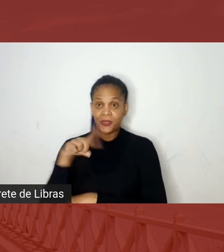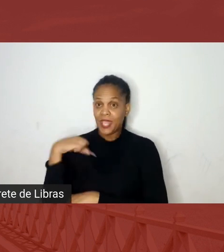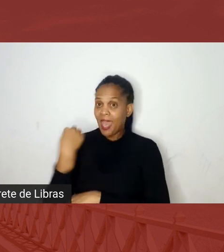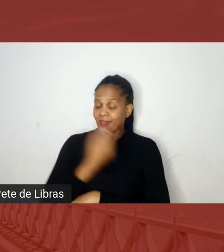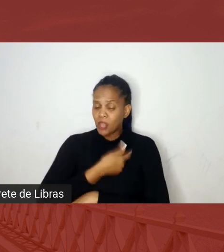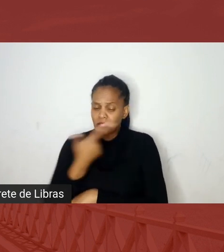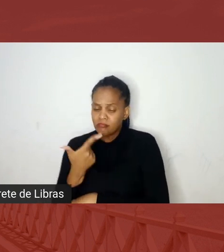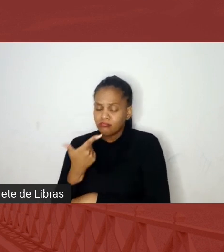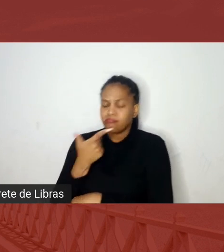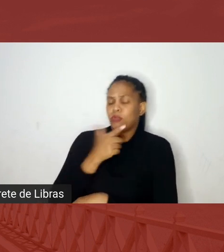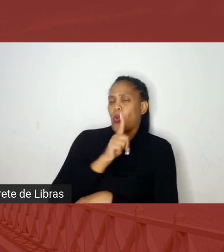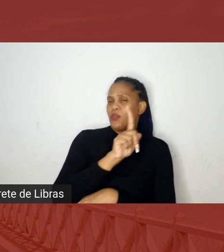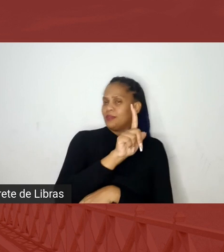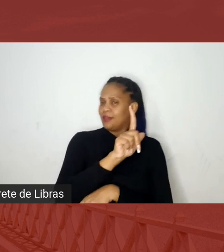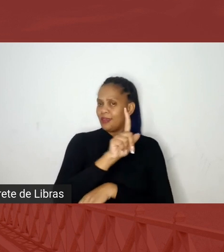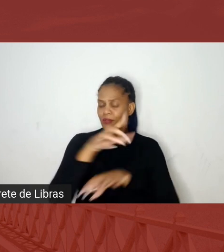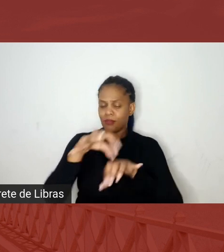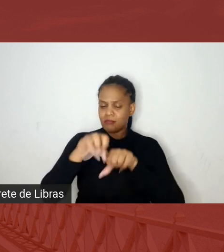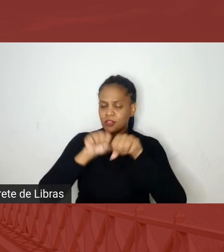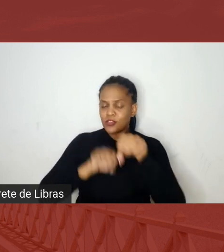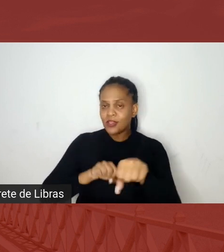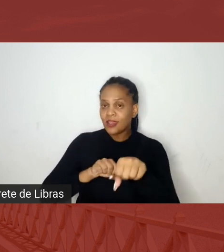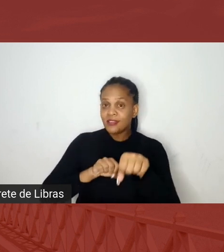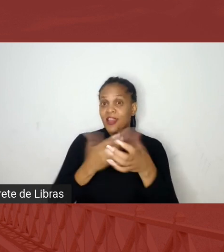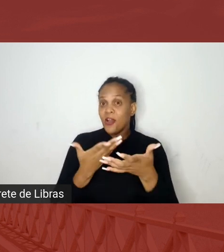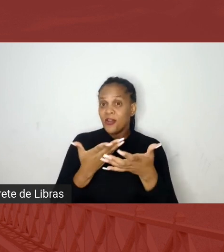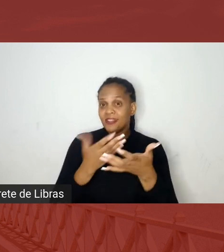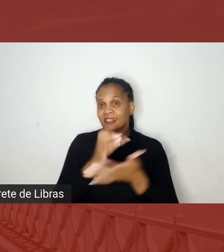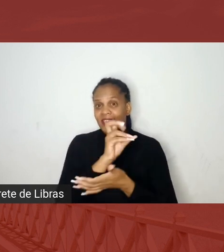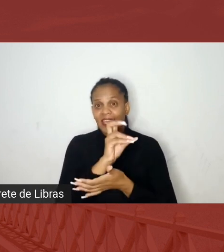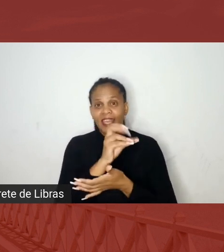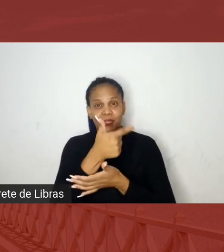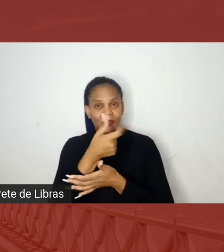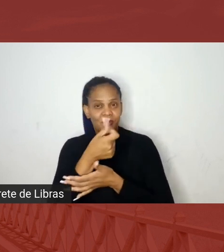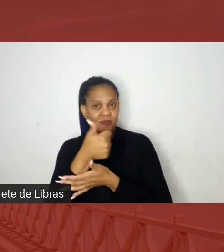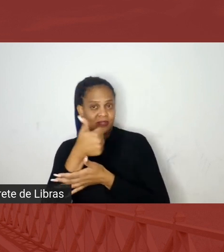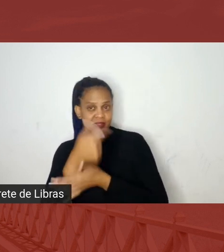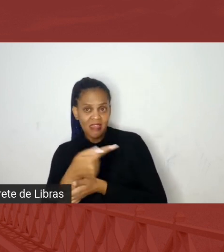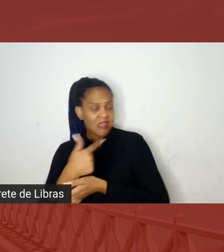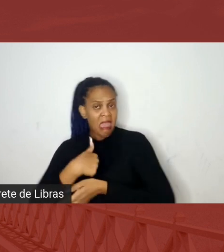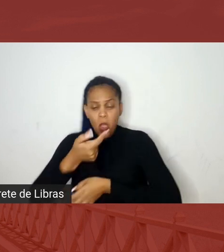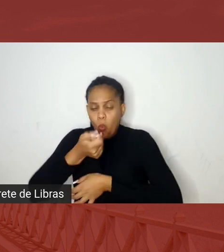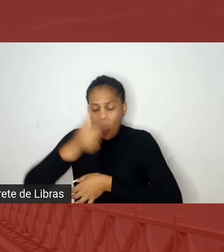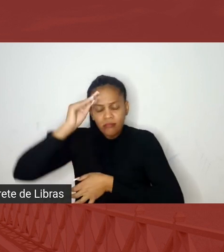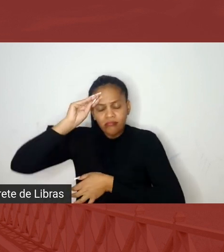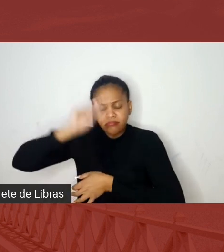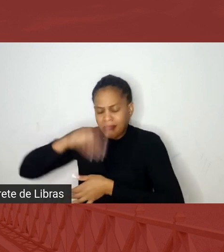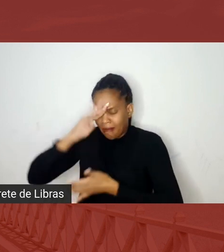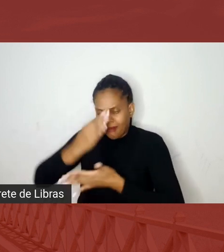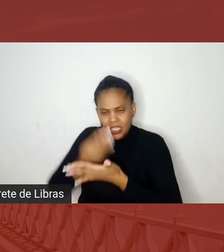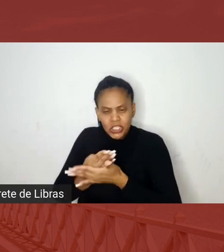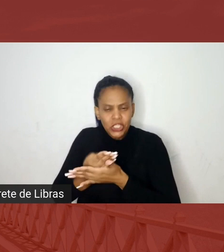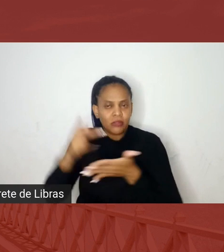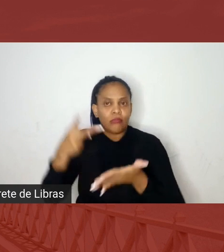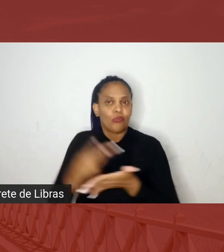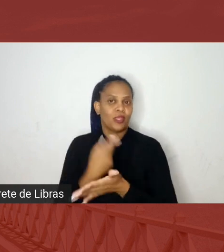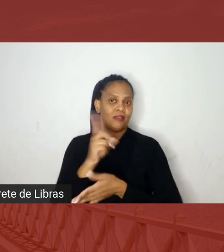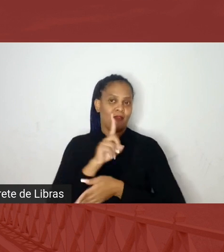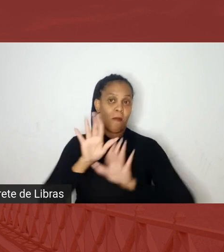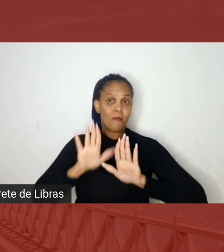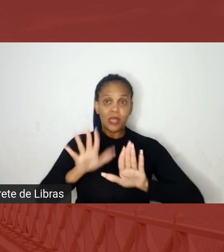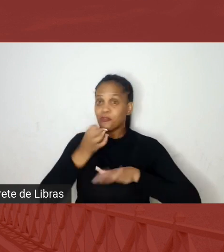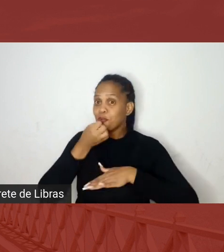2017, a gente já estava desistindo, a não estava acreditando mais que viria, e foi bom para a gente, porque o